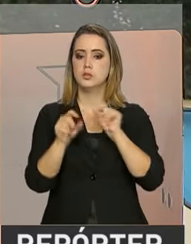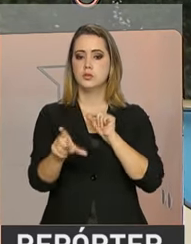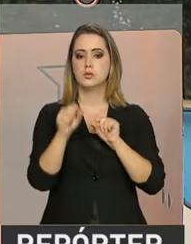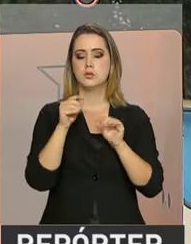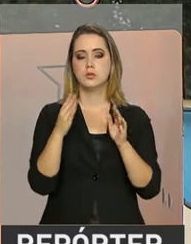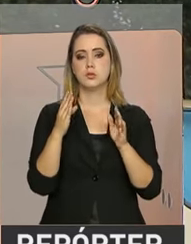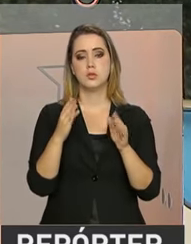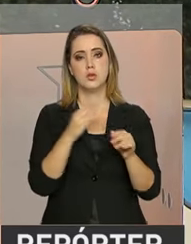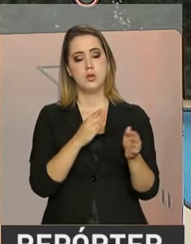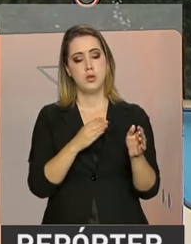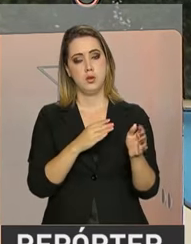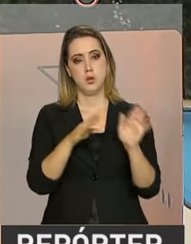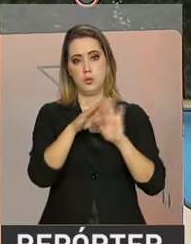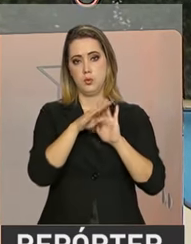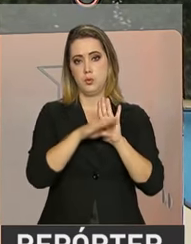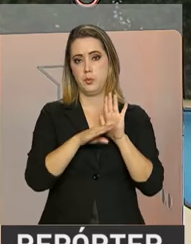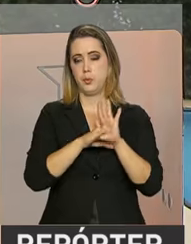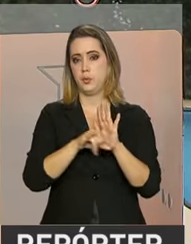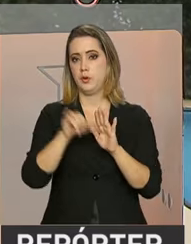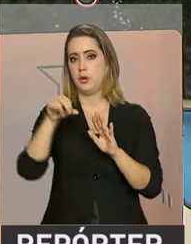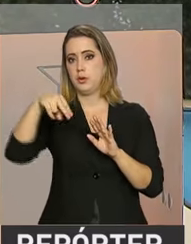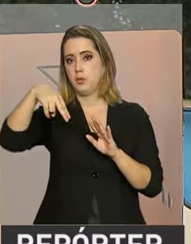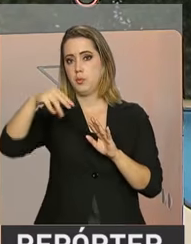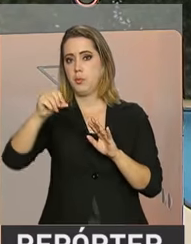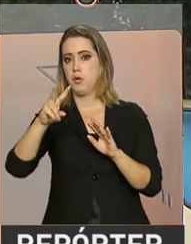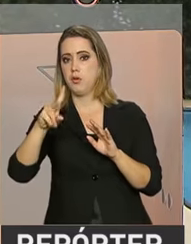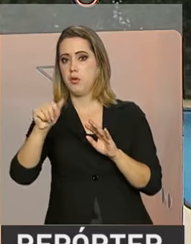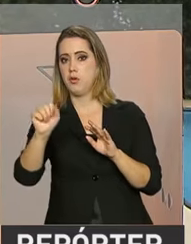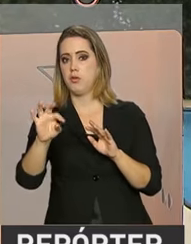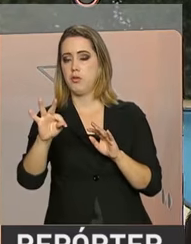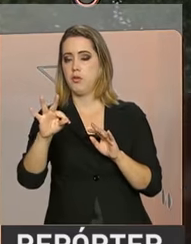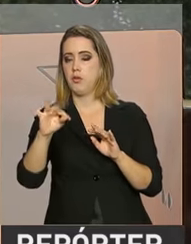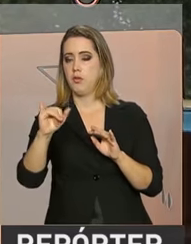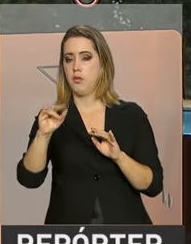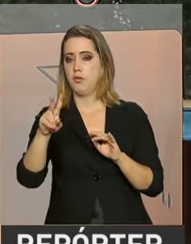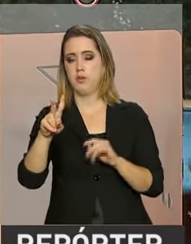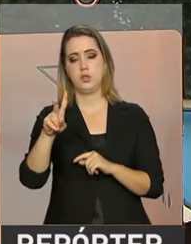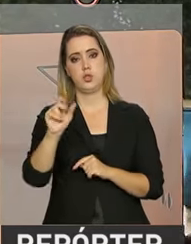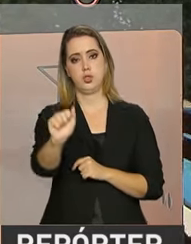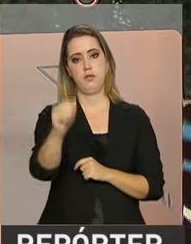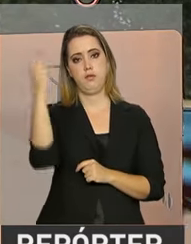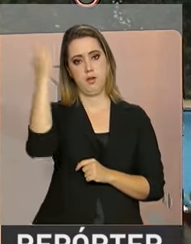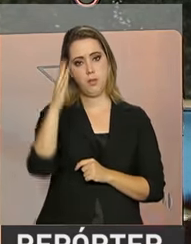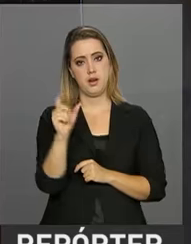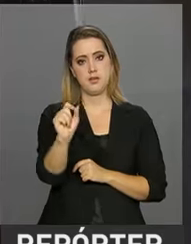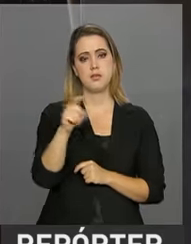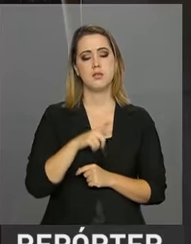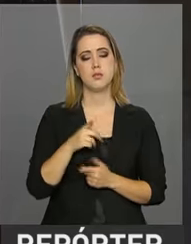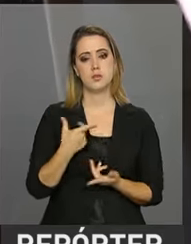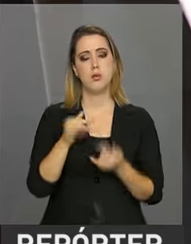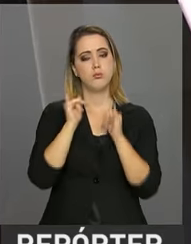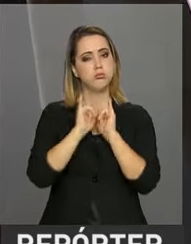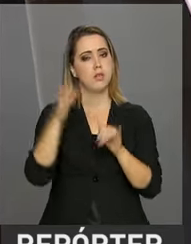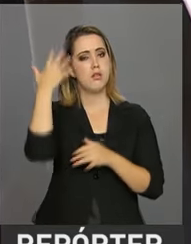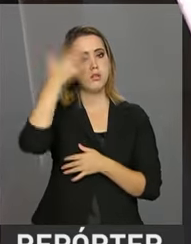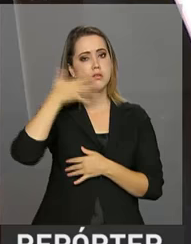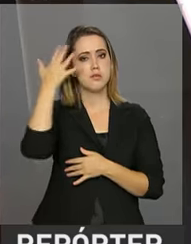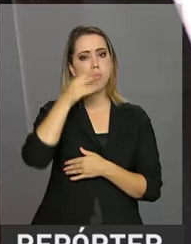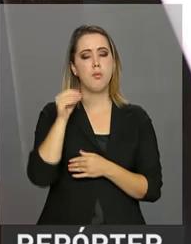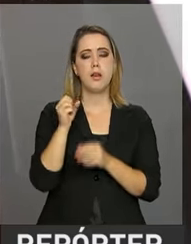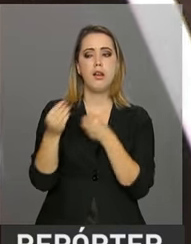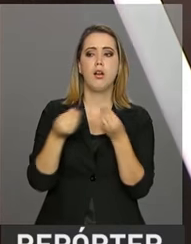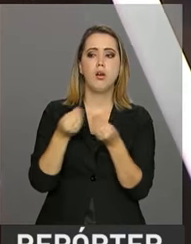do Programa Inovativa Brasil, que dá cursos online, palestras e oferece orientações para empreendedores